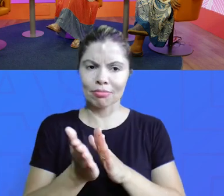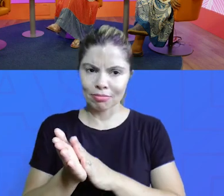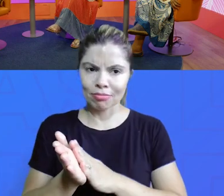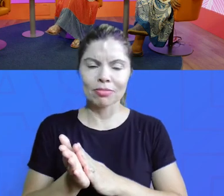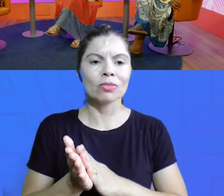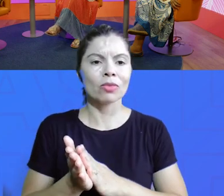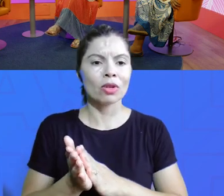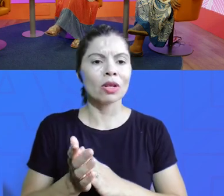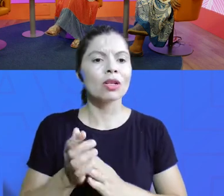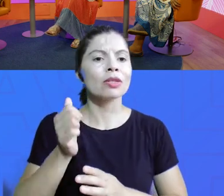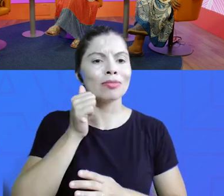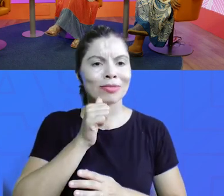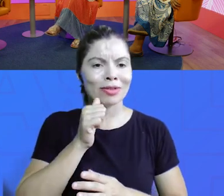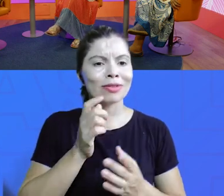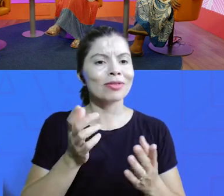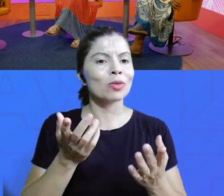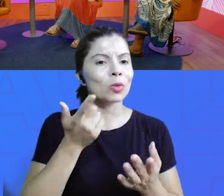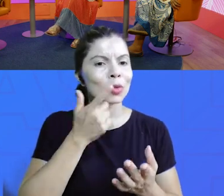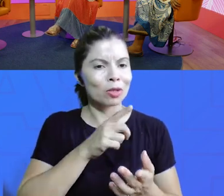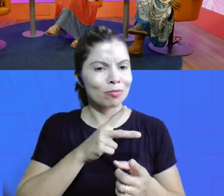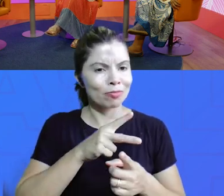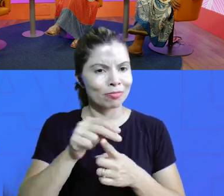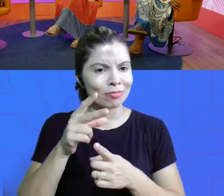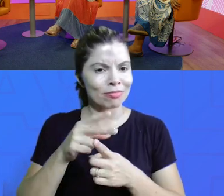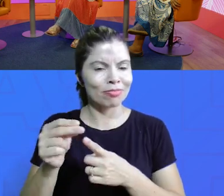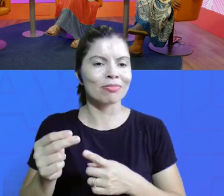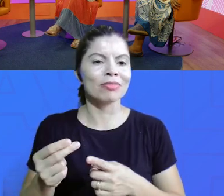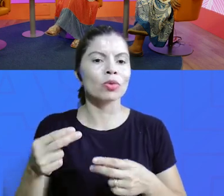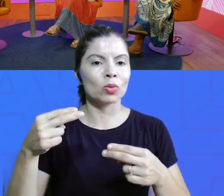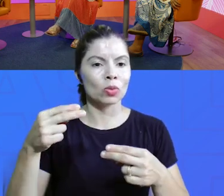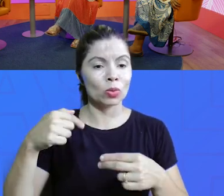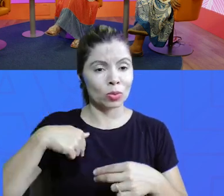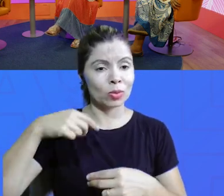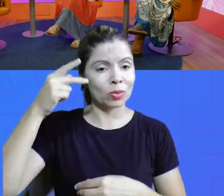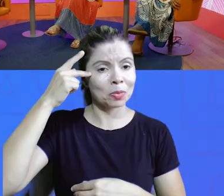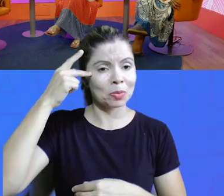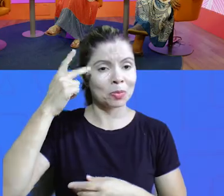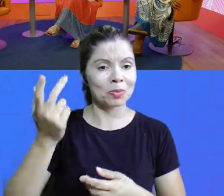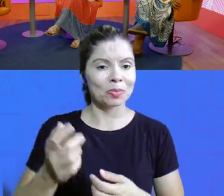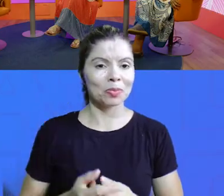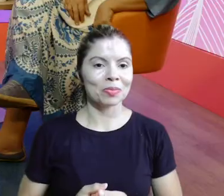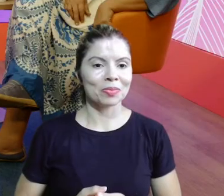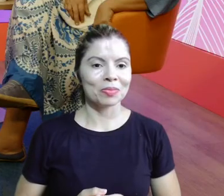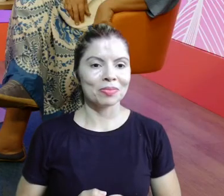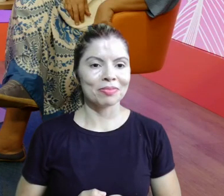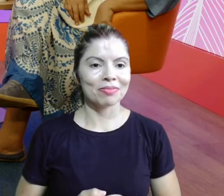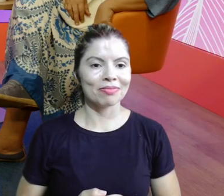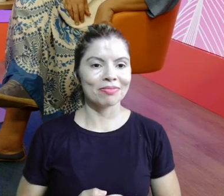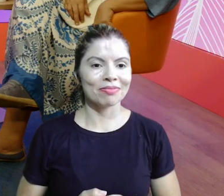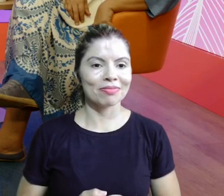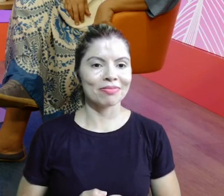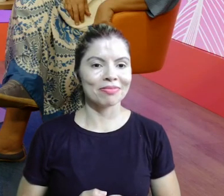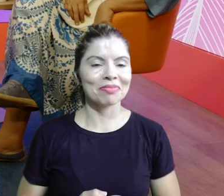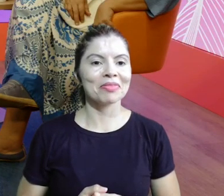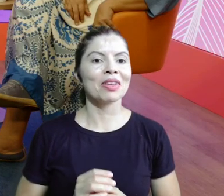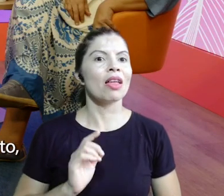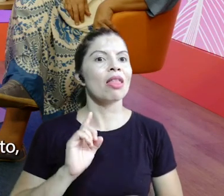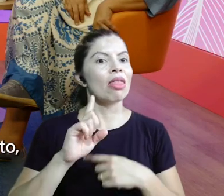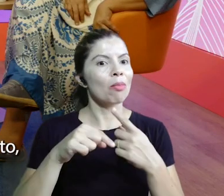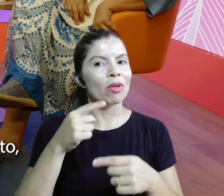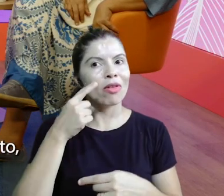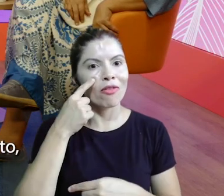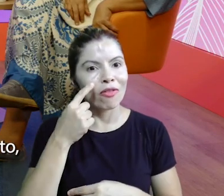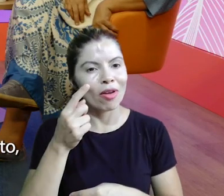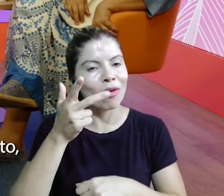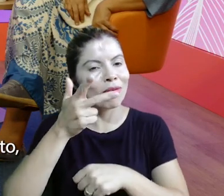mais uma vez, parabenizamos as nossas finalistas do estado de São Paulo. E depois